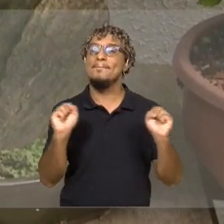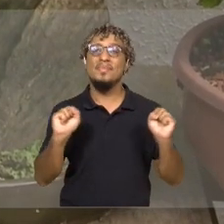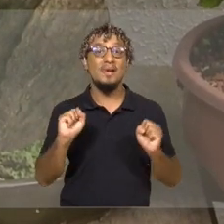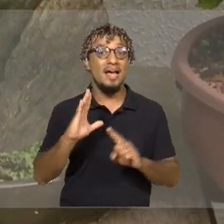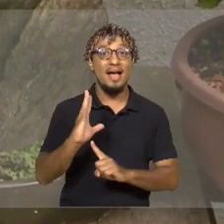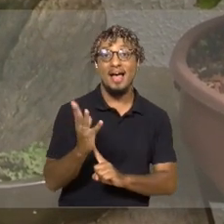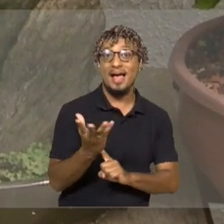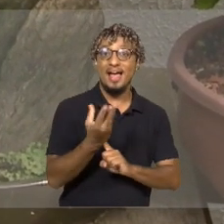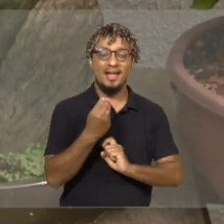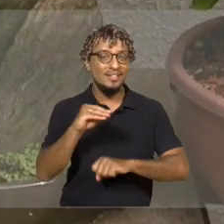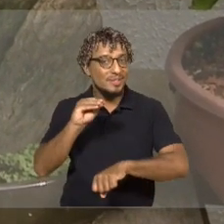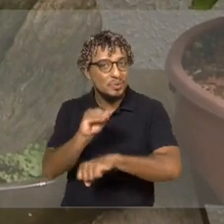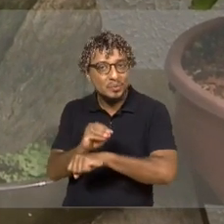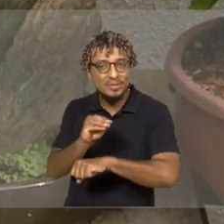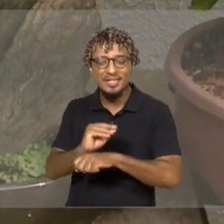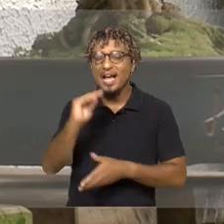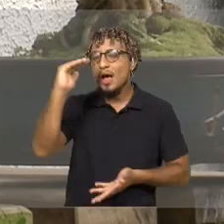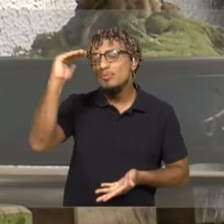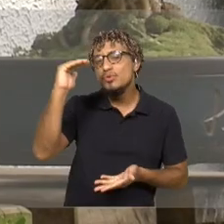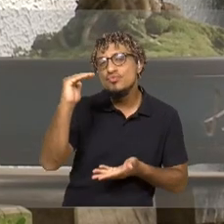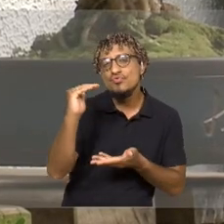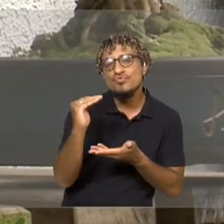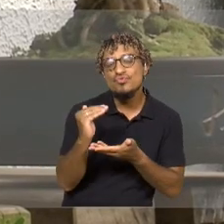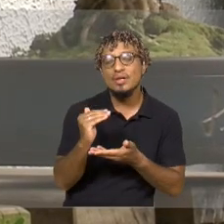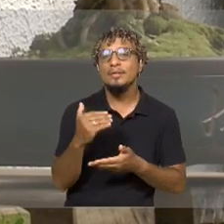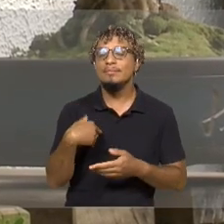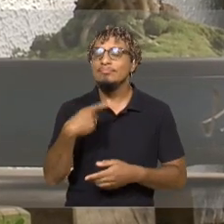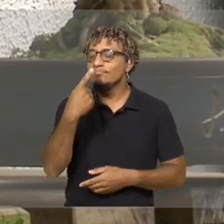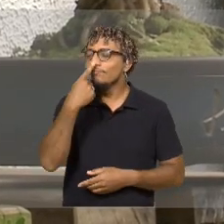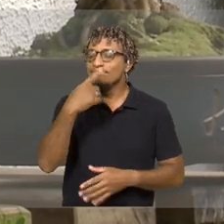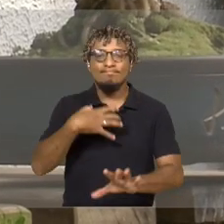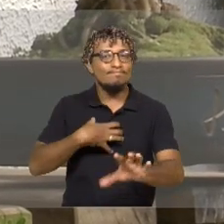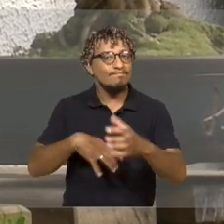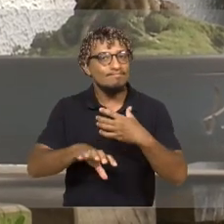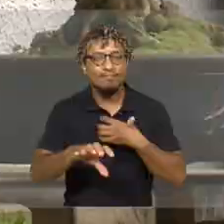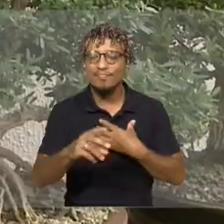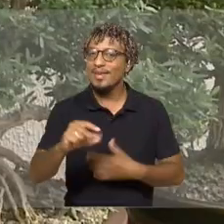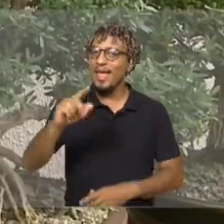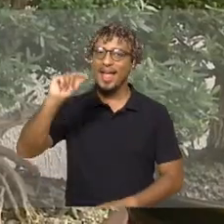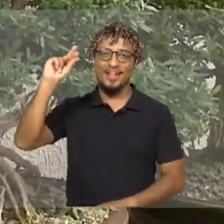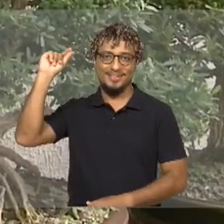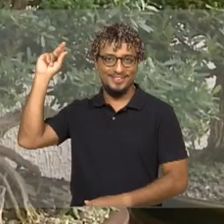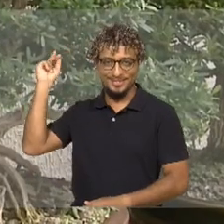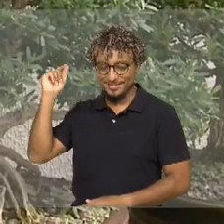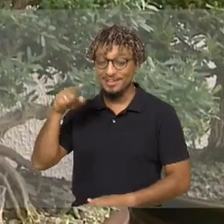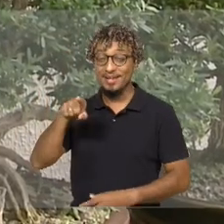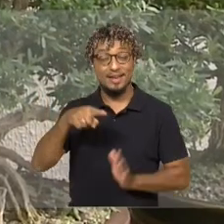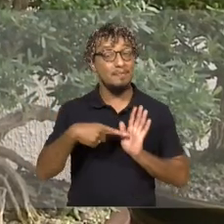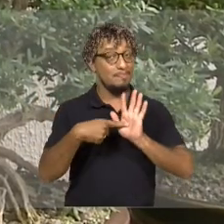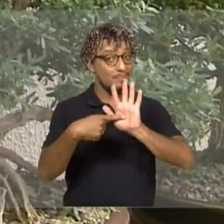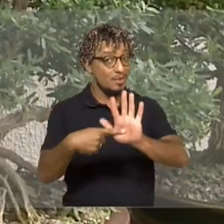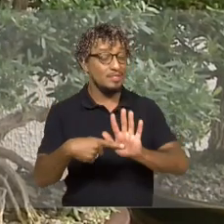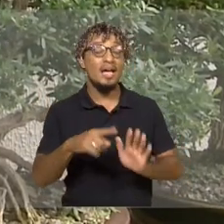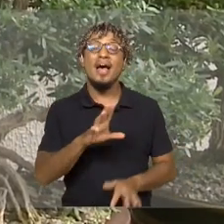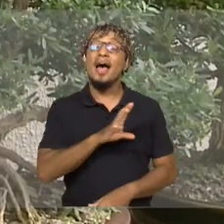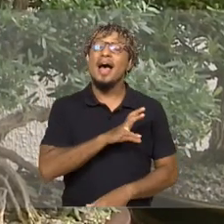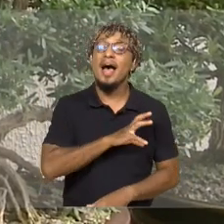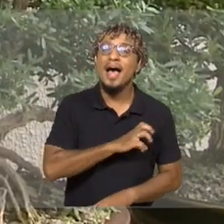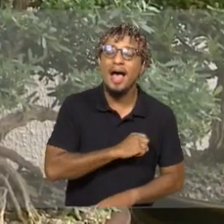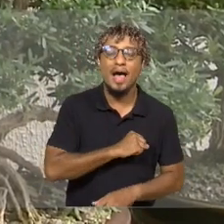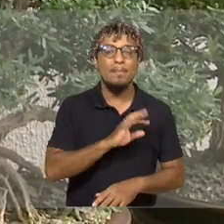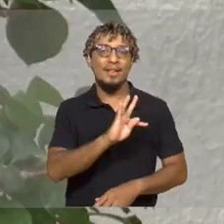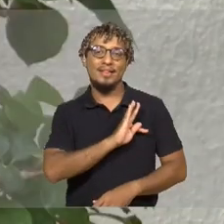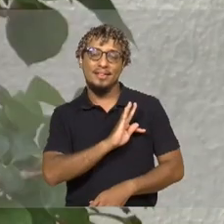pela arte de cuidar dessas mini plantas. A identificação é antiga e ele nos revela que além do amor pela